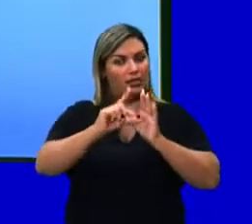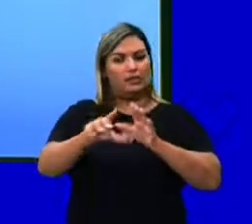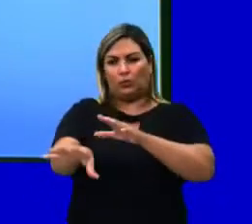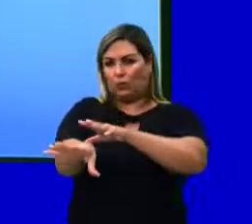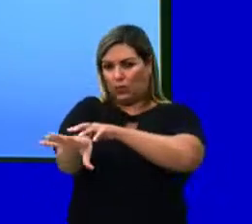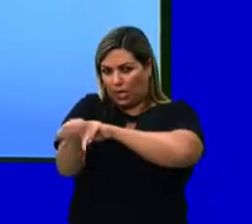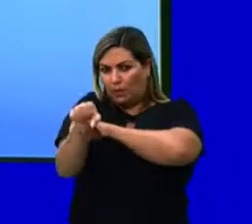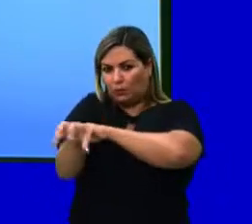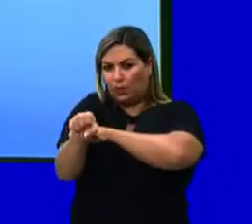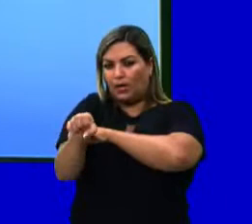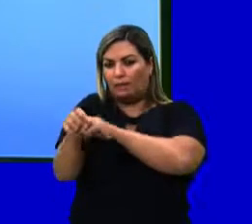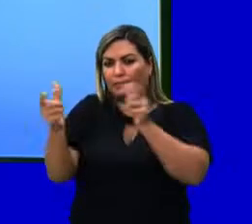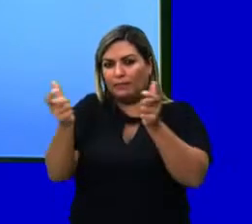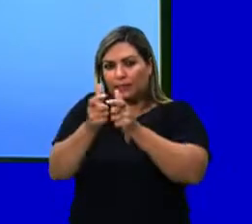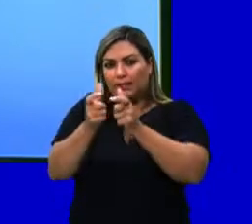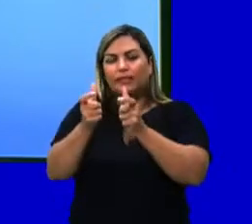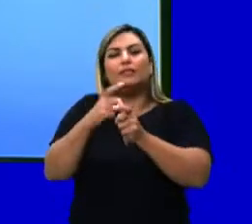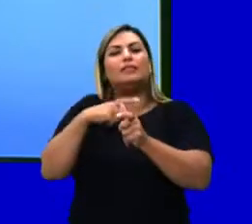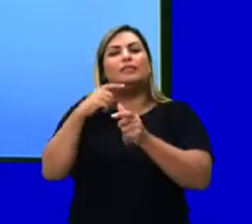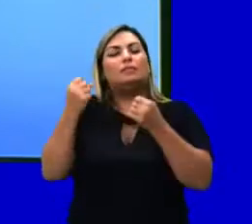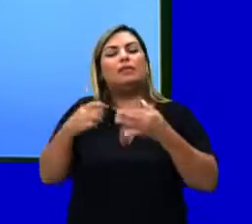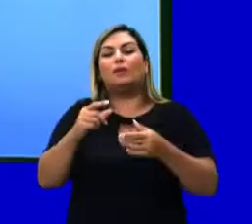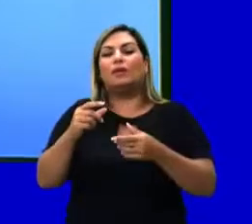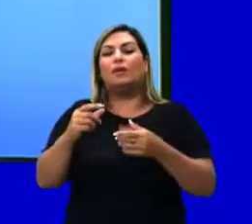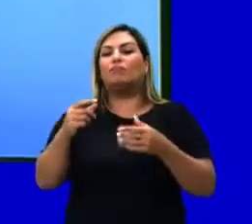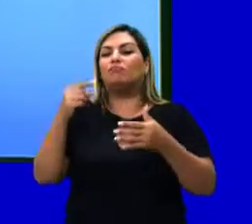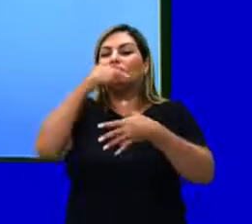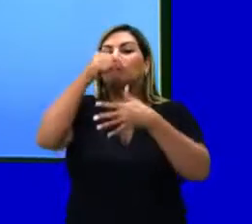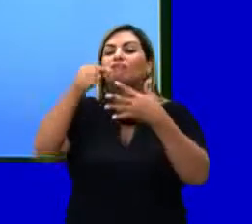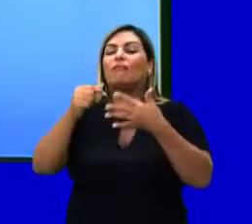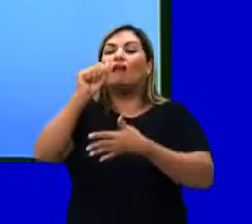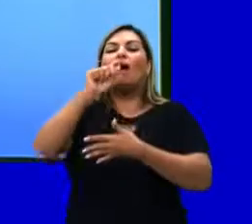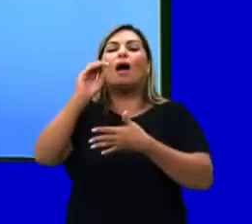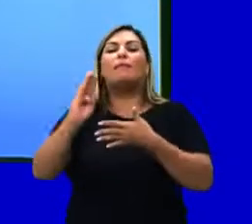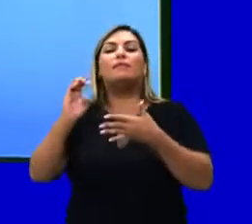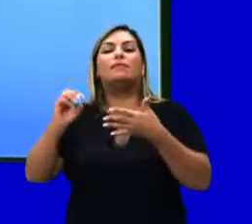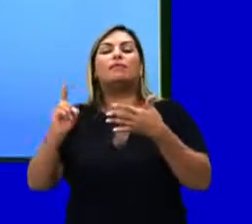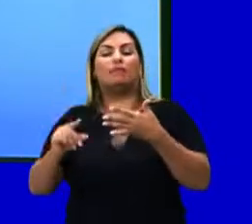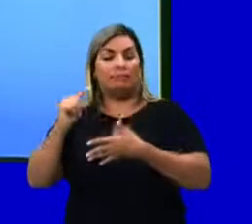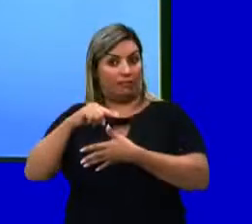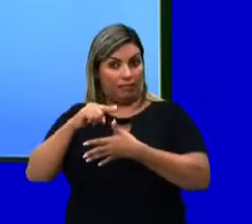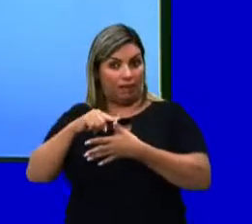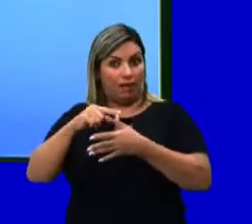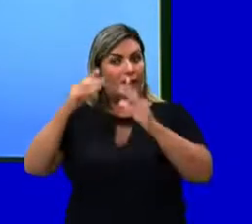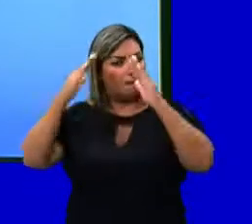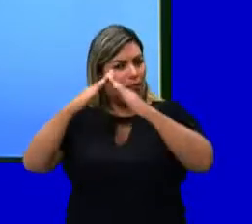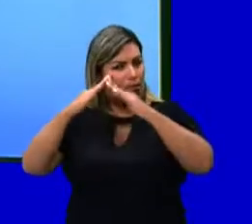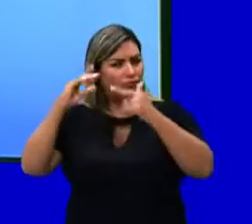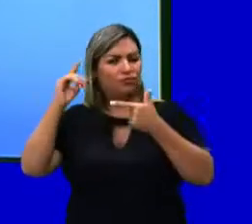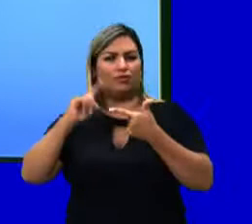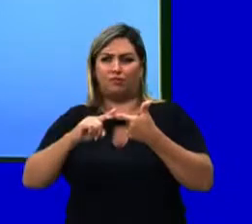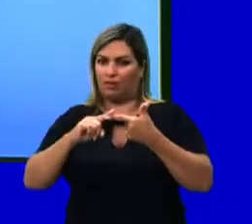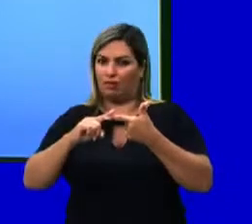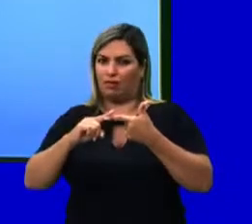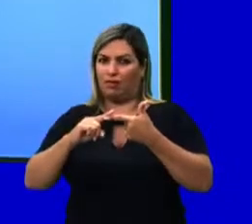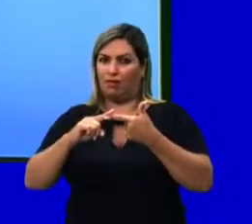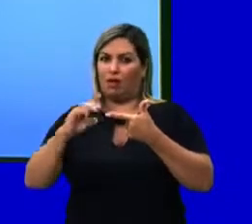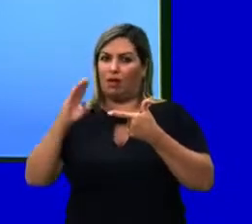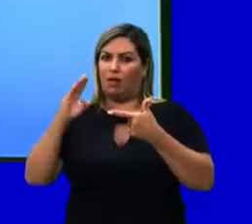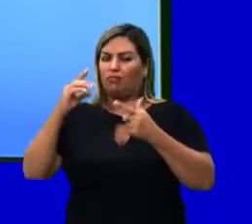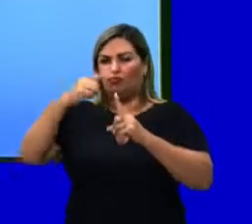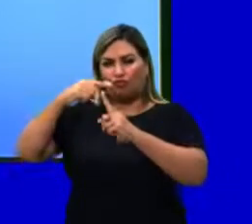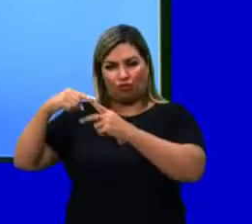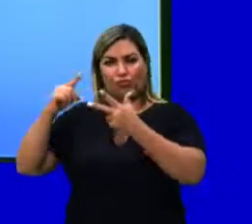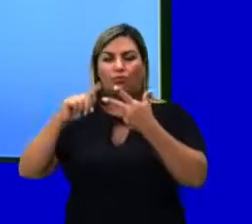o tamanduá diz respeito ao quê desse tamanduá? Letra A, o seu habitat, letra B, seu